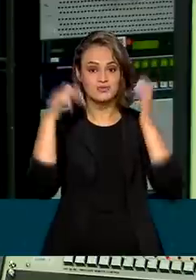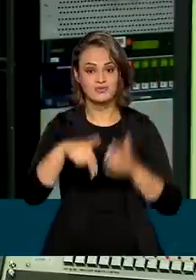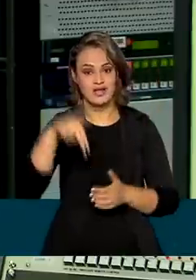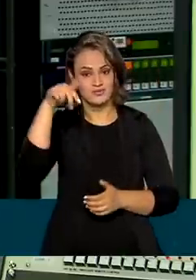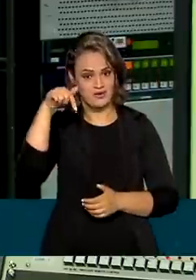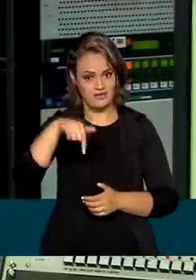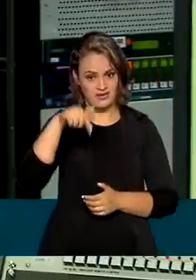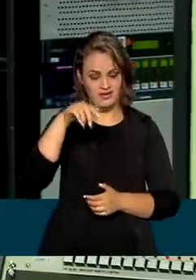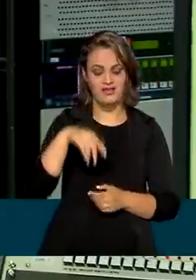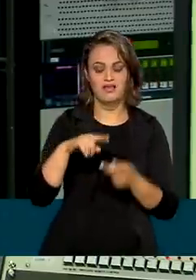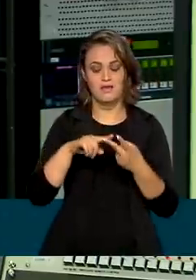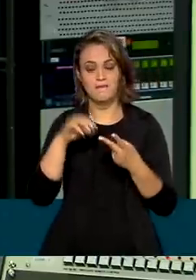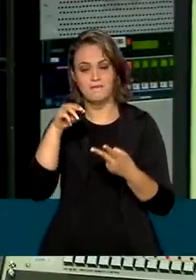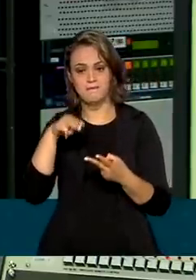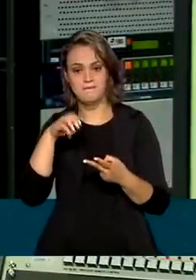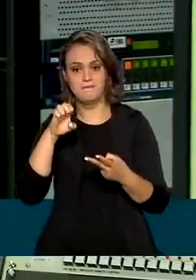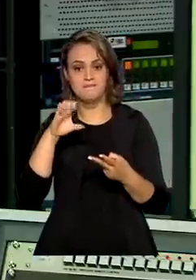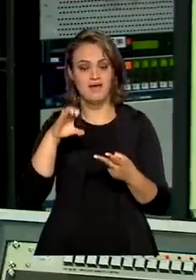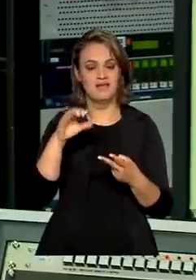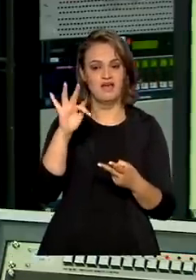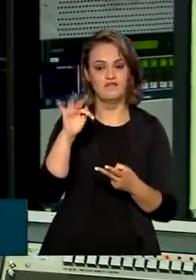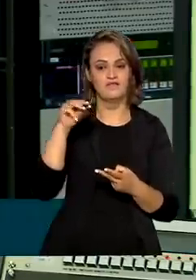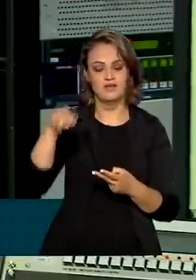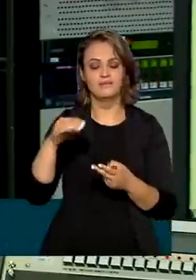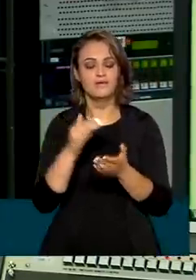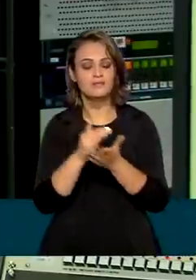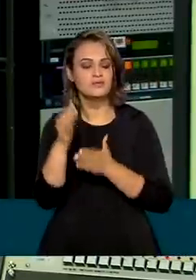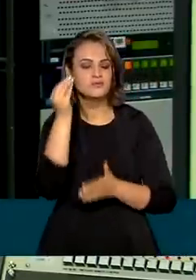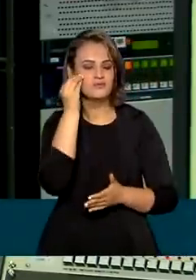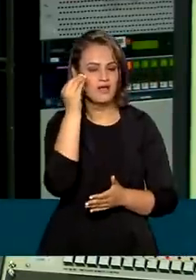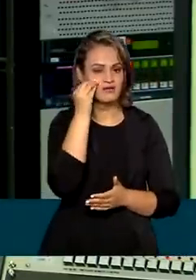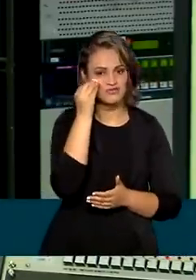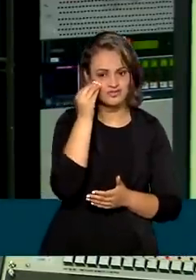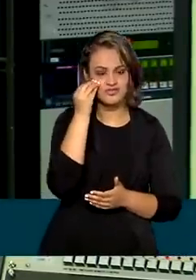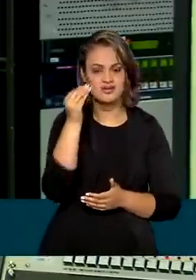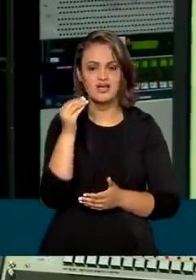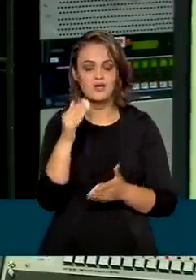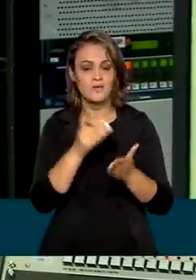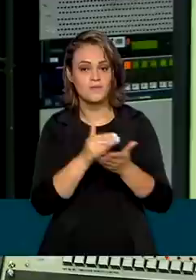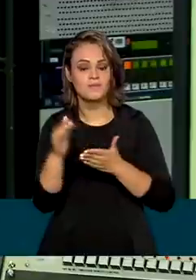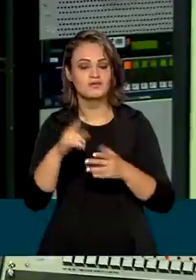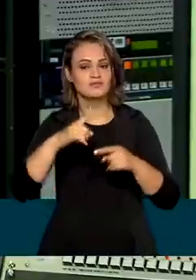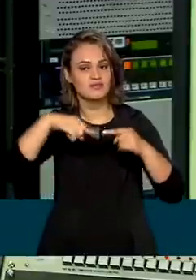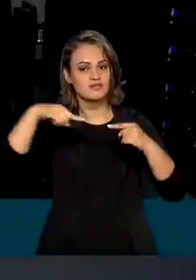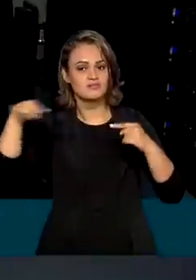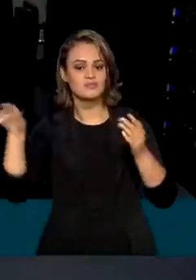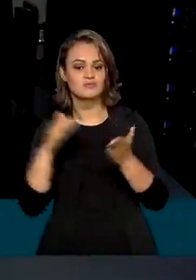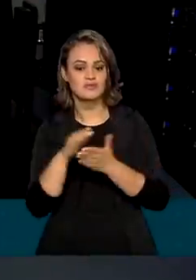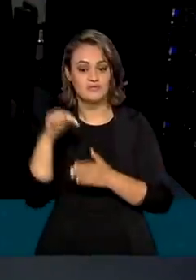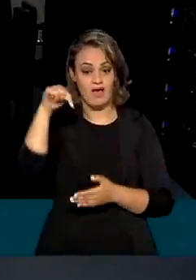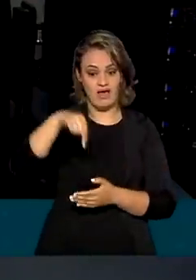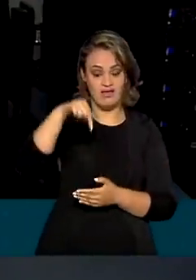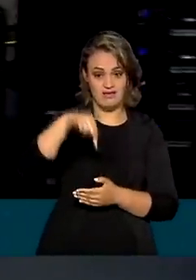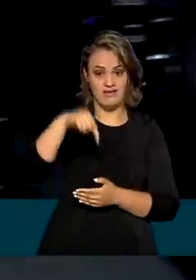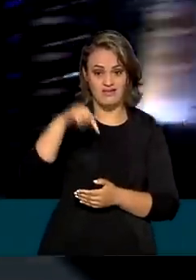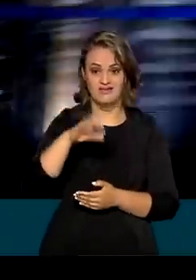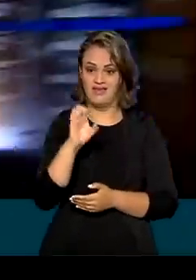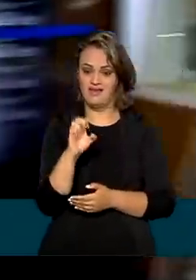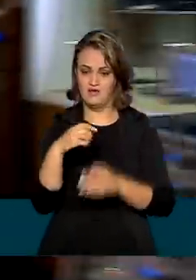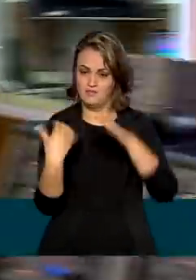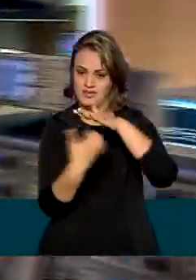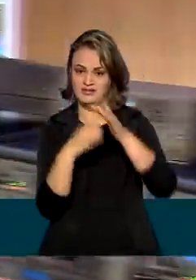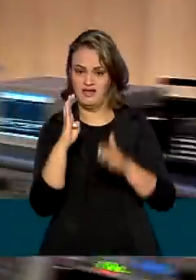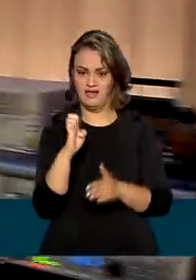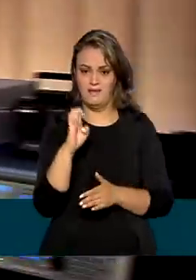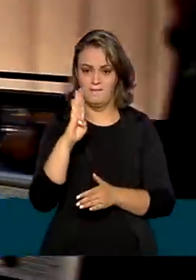FM e MEC FM iniciaram uma fase experimental. O início das transmissões aconteceu aqui na Central de Controles da EBC,